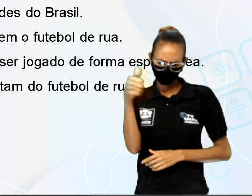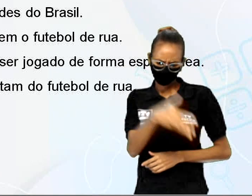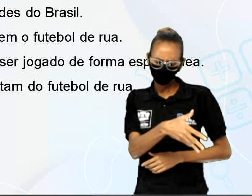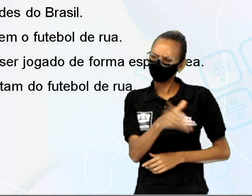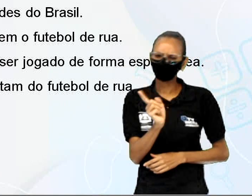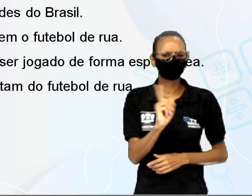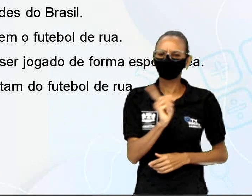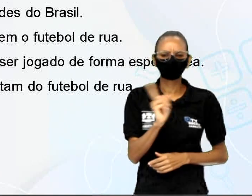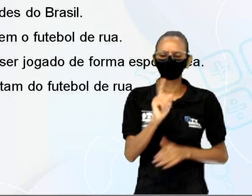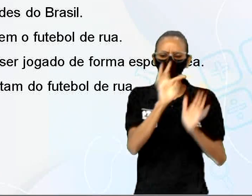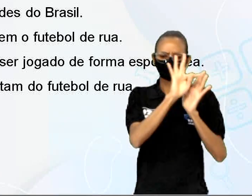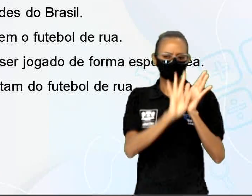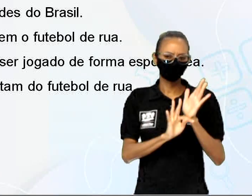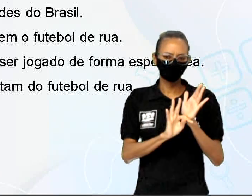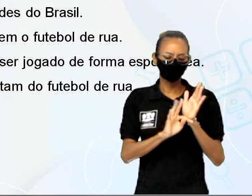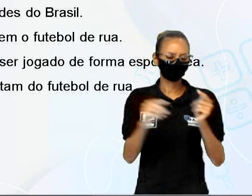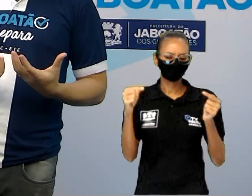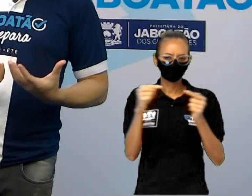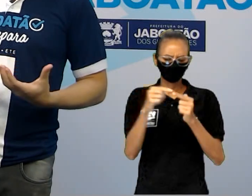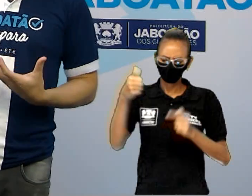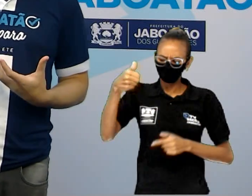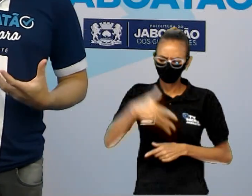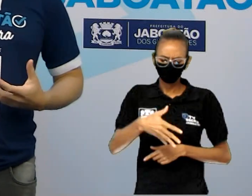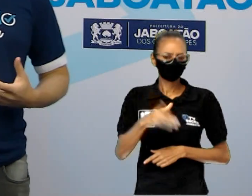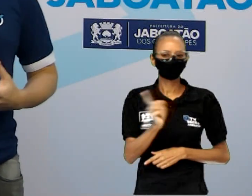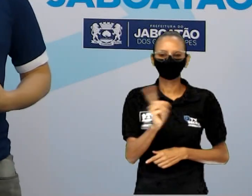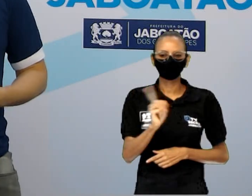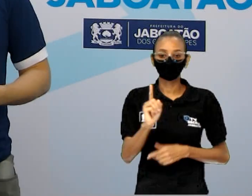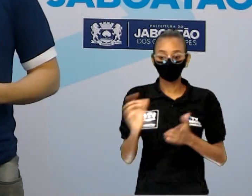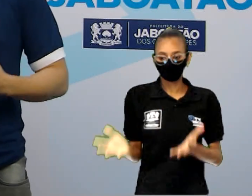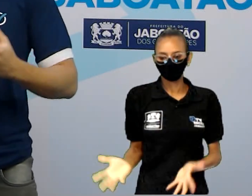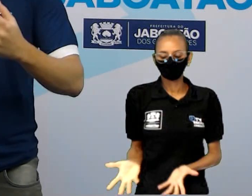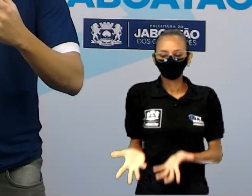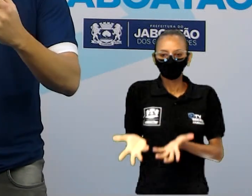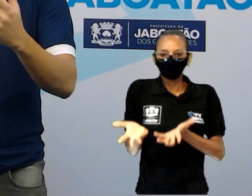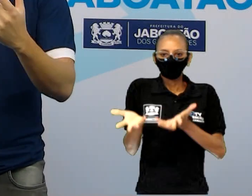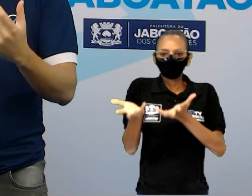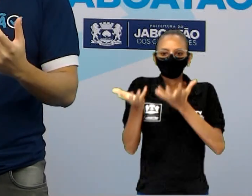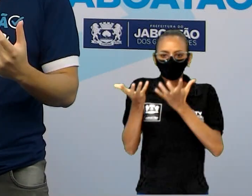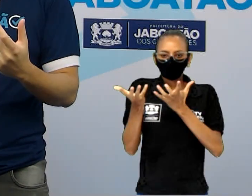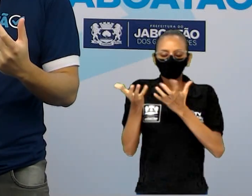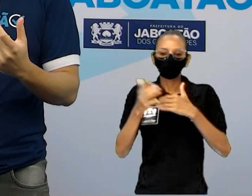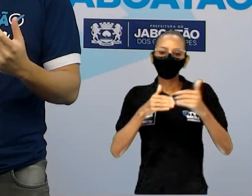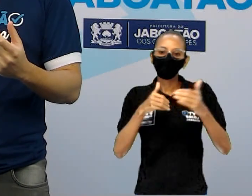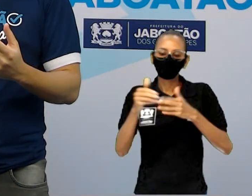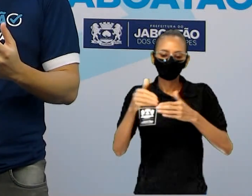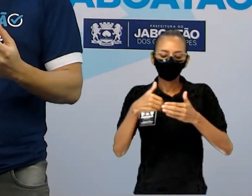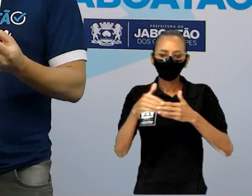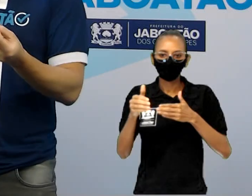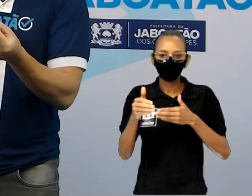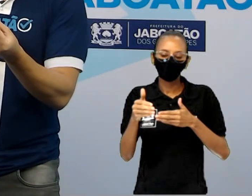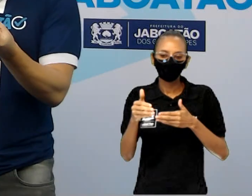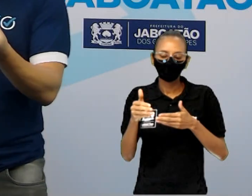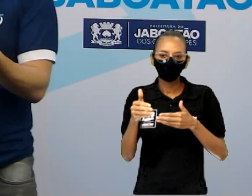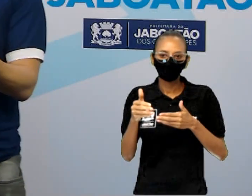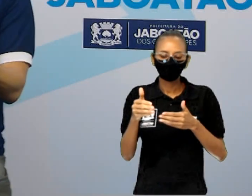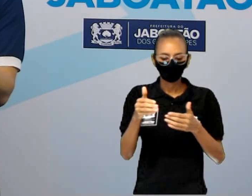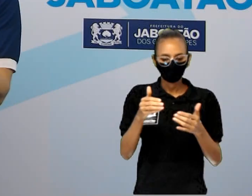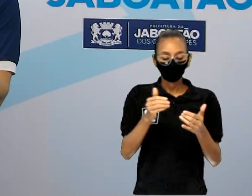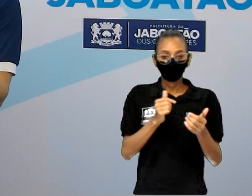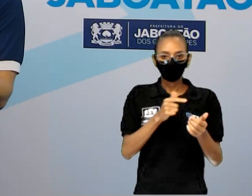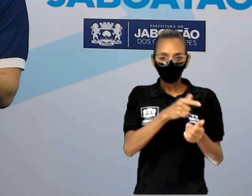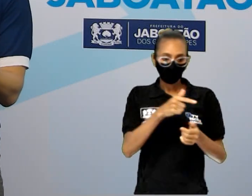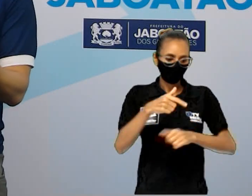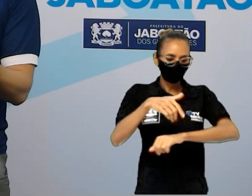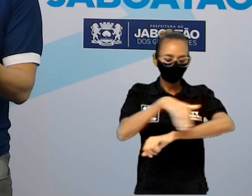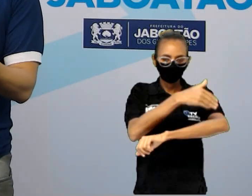ele não deprecia a pelada ele coloca a pelada lá para cima tanto é que ele fala que qualquer futebol de rua perdão ele fala que o futebol